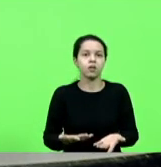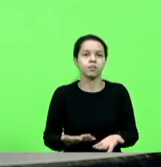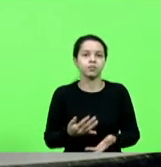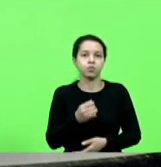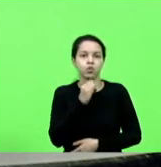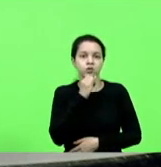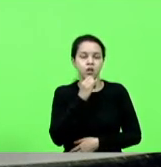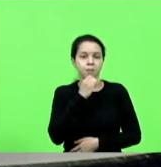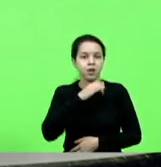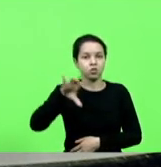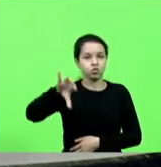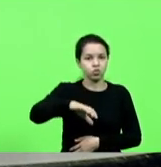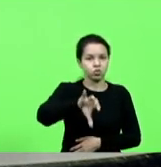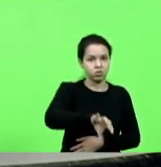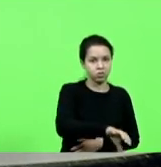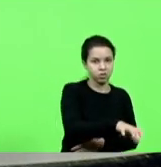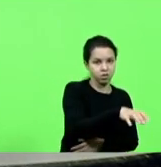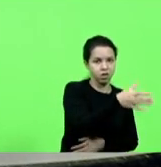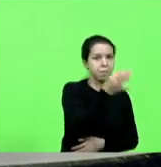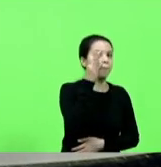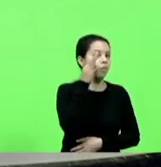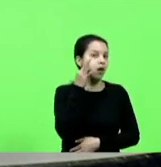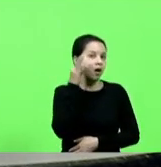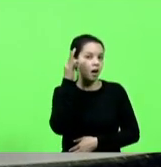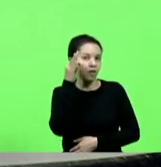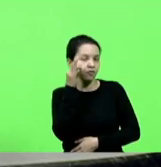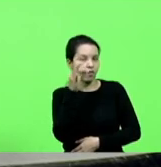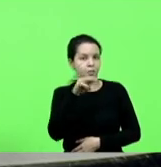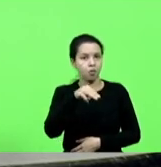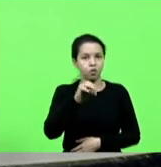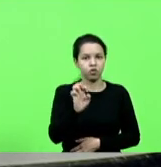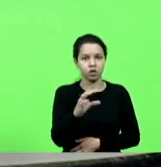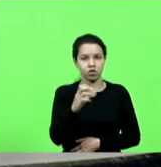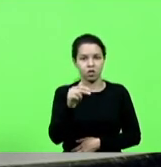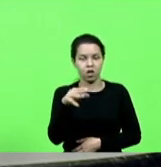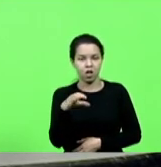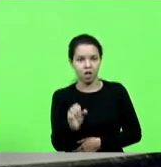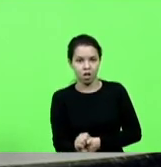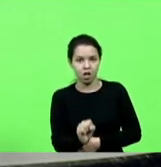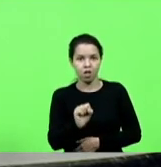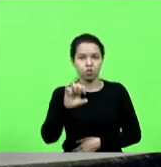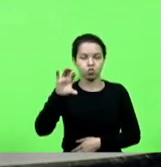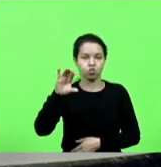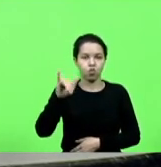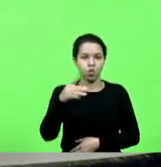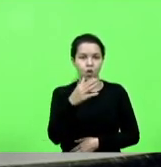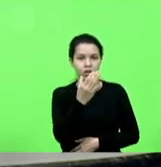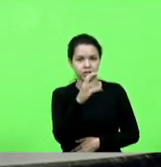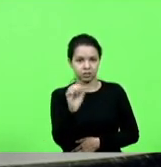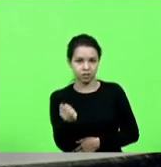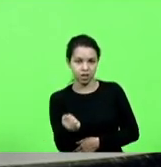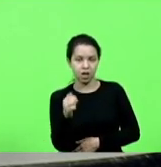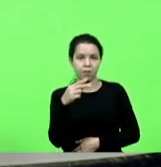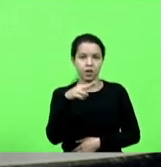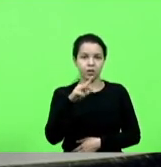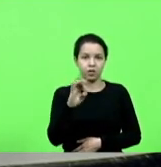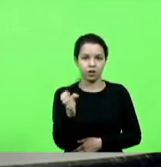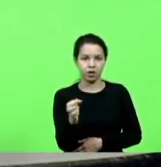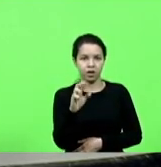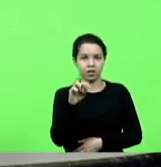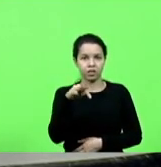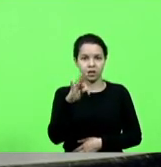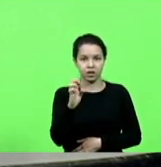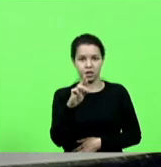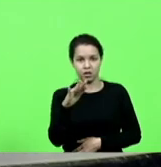Dionísio Serqueira, Mafra, Monte Castelo, Joaçaba, Ervaldo Oeste, Entre Rios, Major